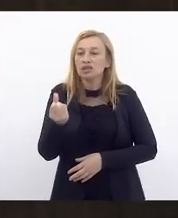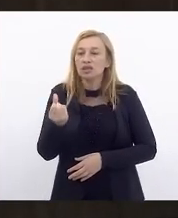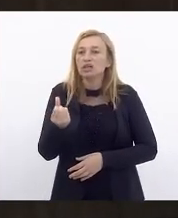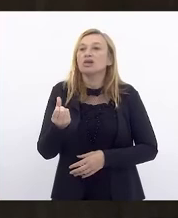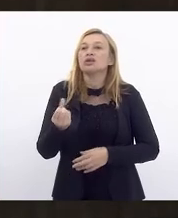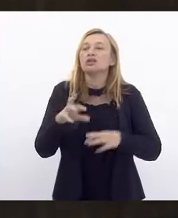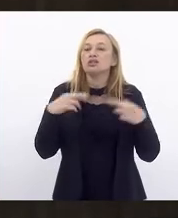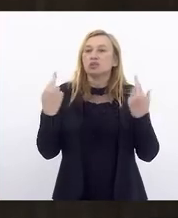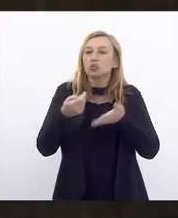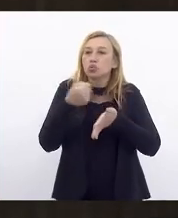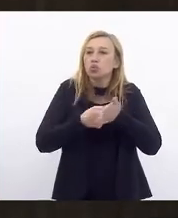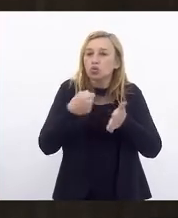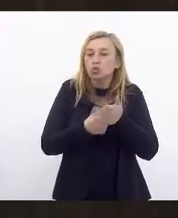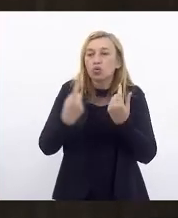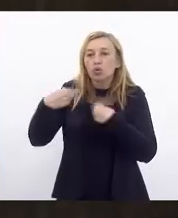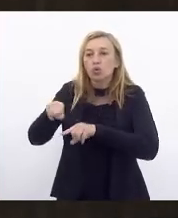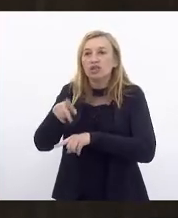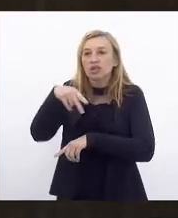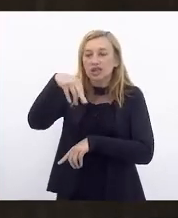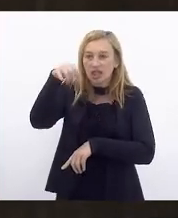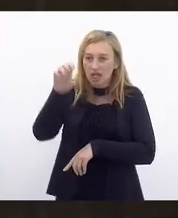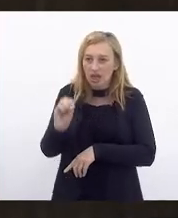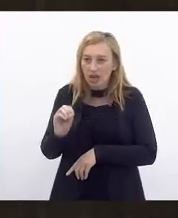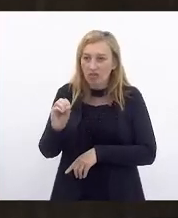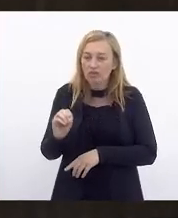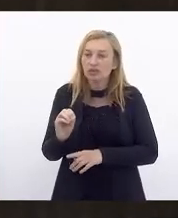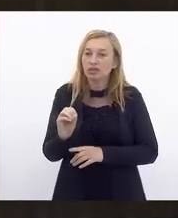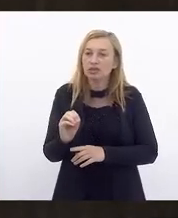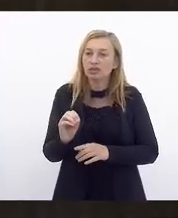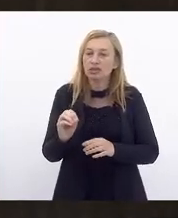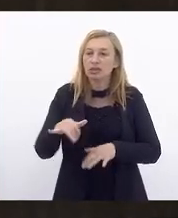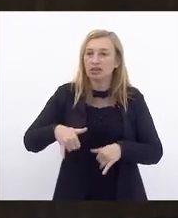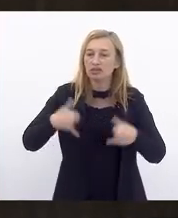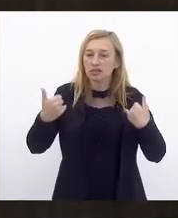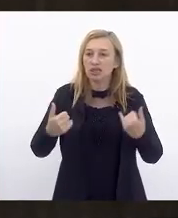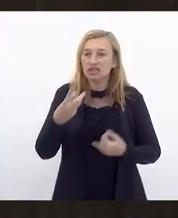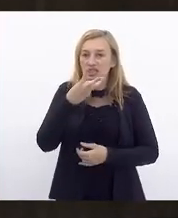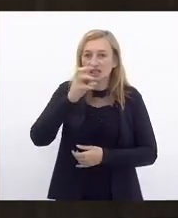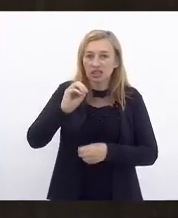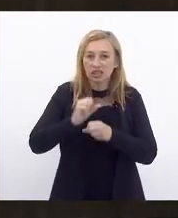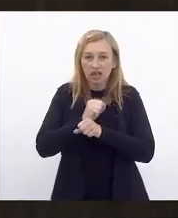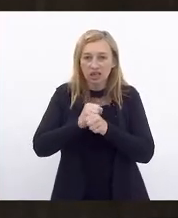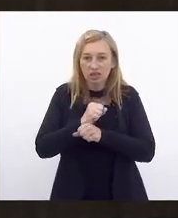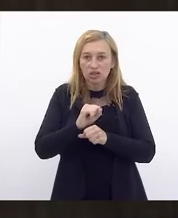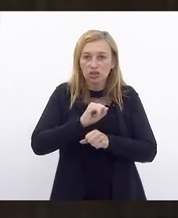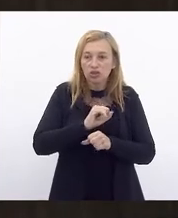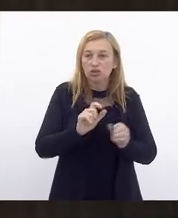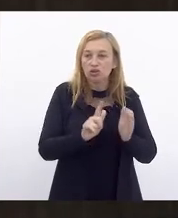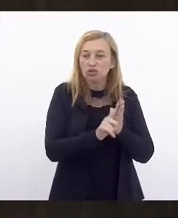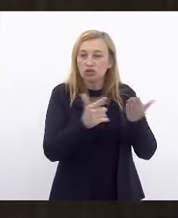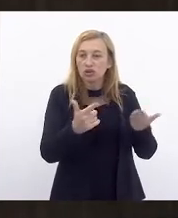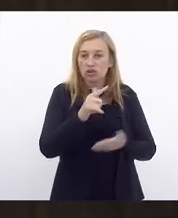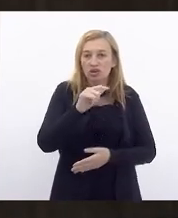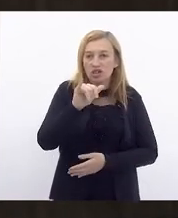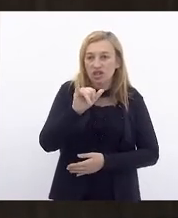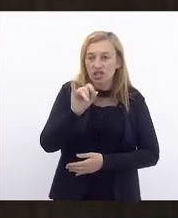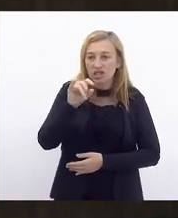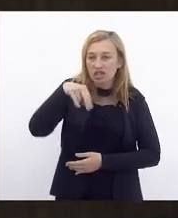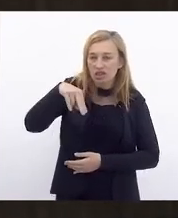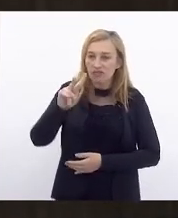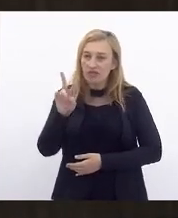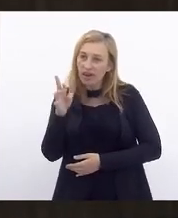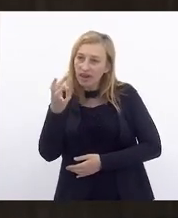Internacional de Lutas contra o Neoliberalismo, será celebrado o aniversário de 30 anos do jornal Inverta. São